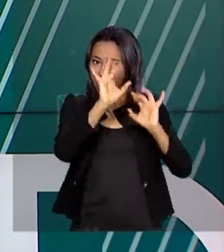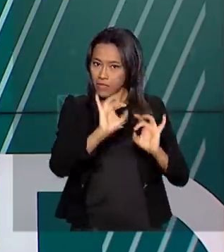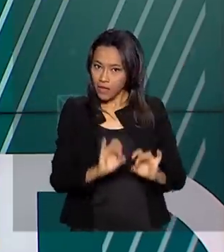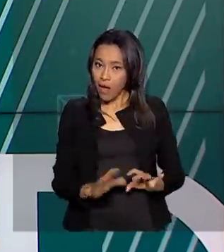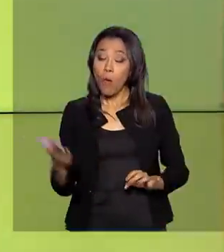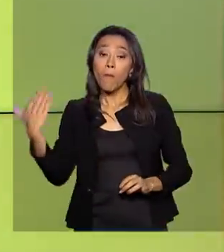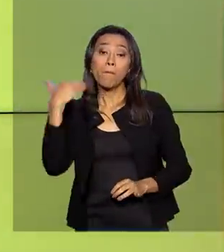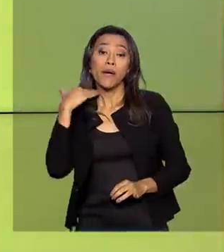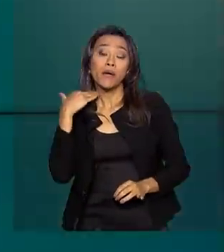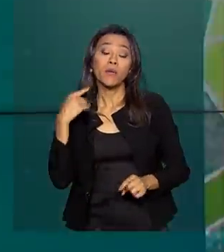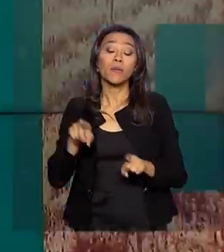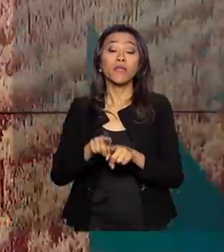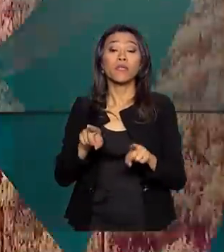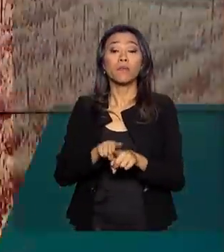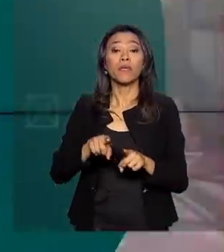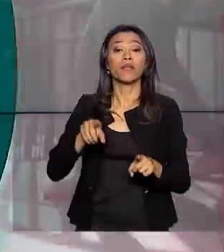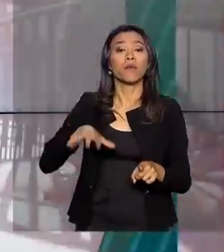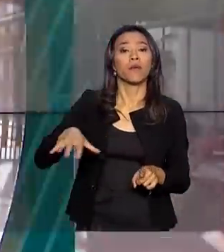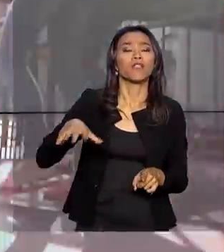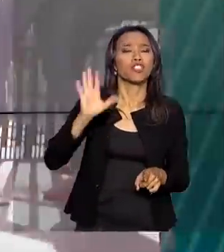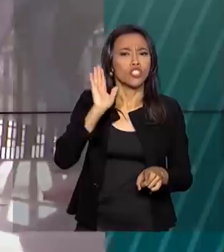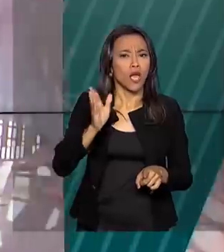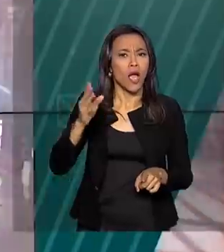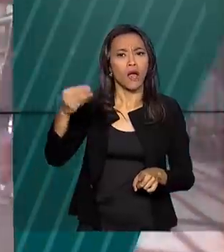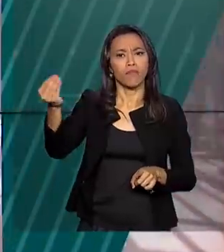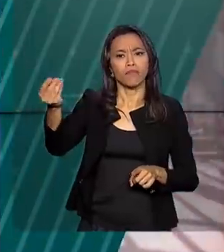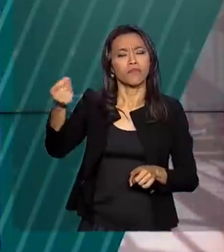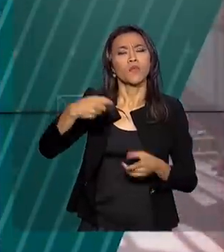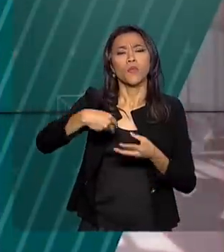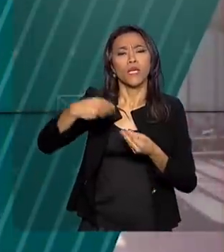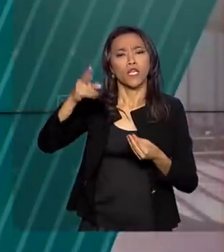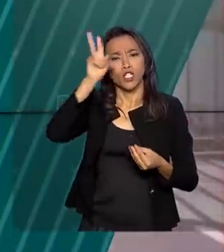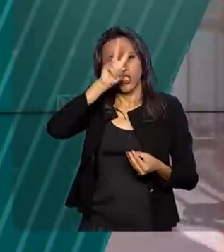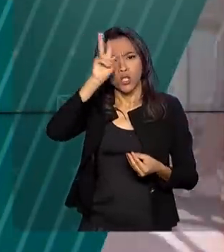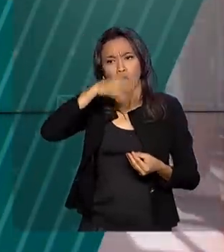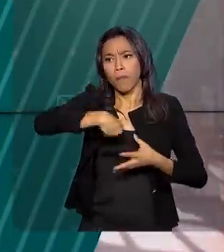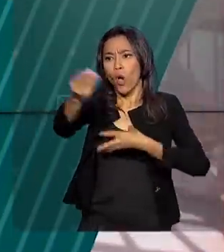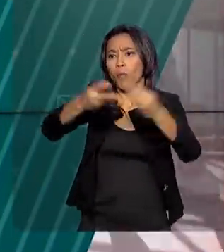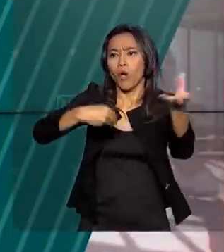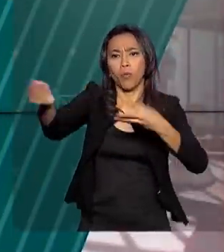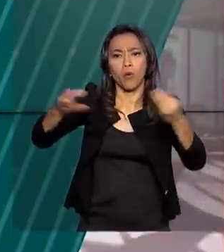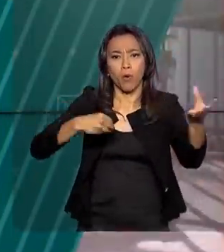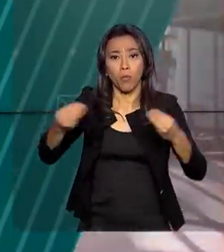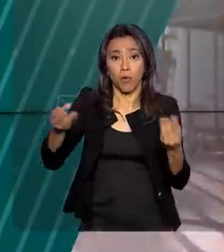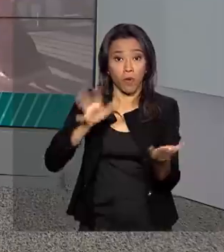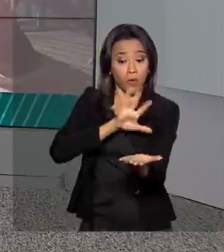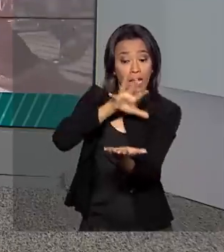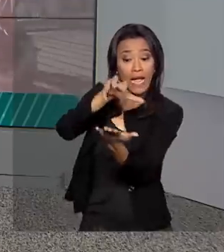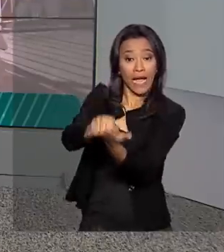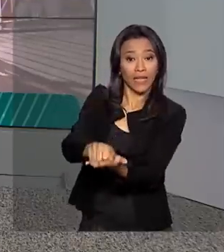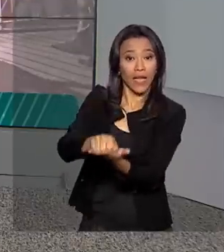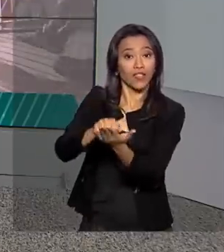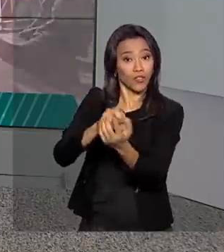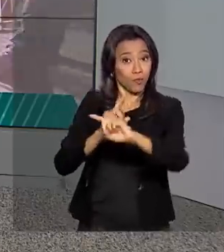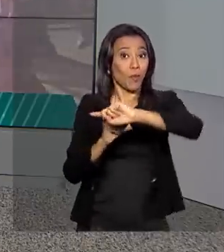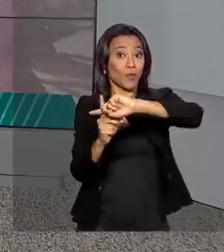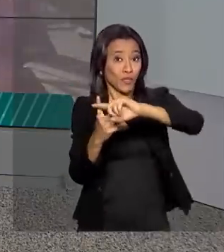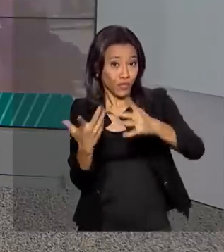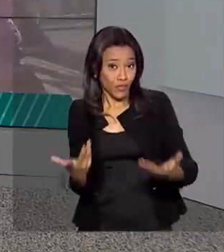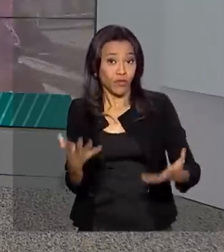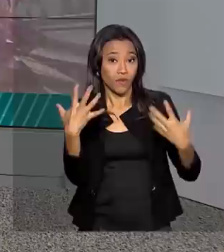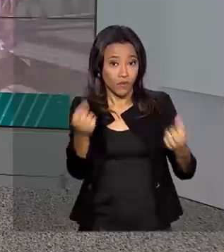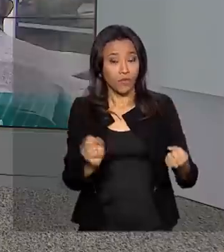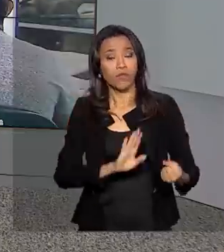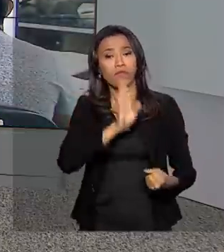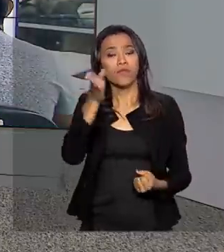instituições financeiras já começaram a enviar o histórico dos clientes para o cadastro positivo. Vamos direto ao Rio de Janeiro.